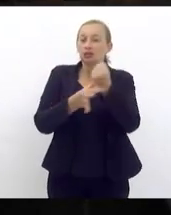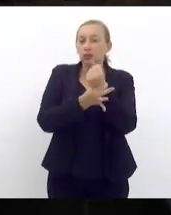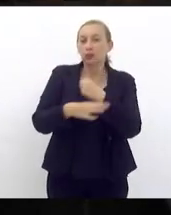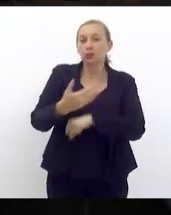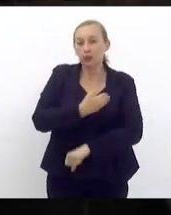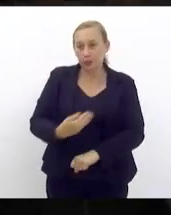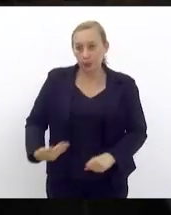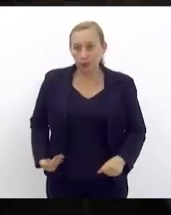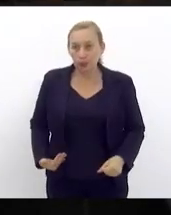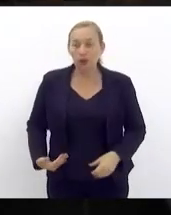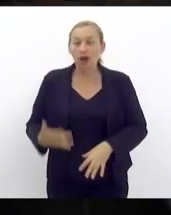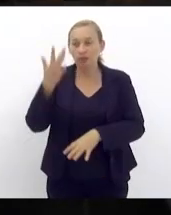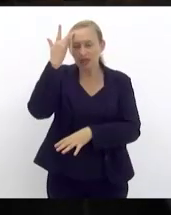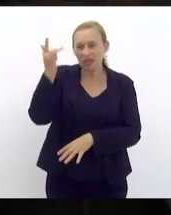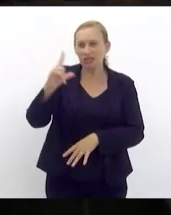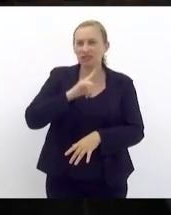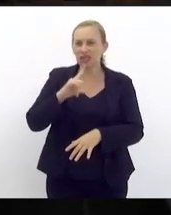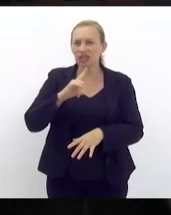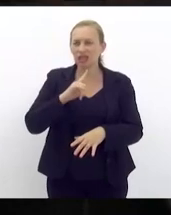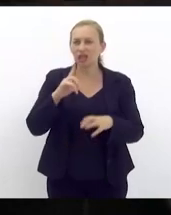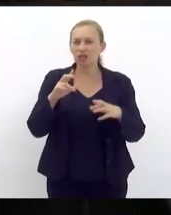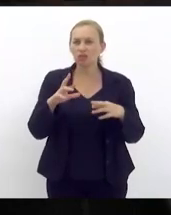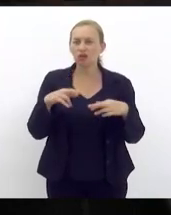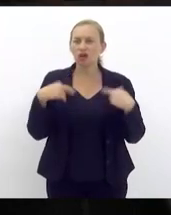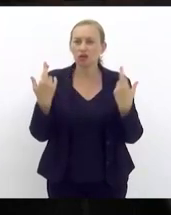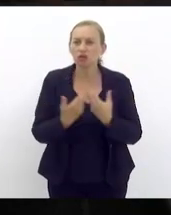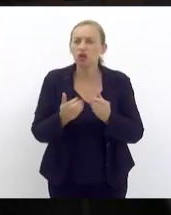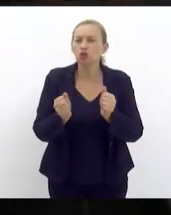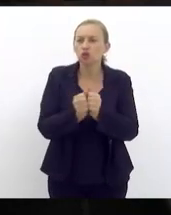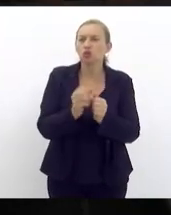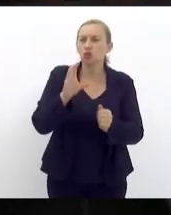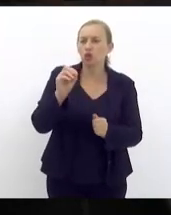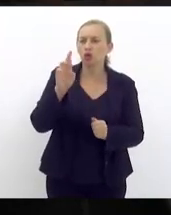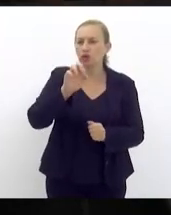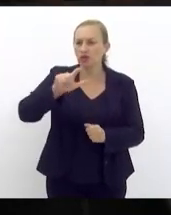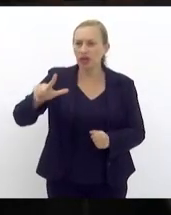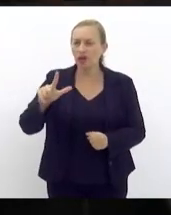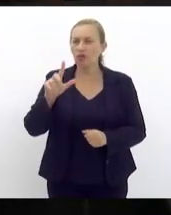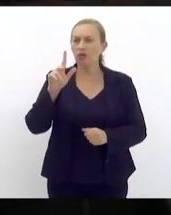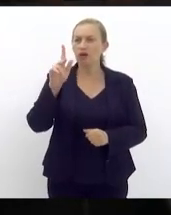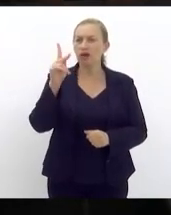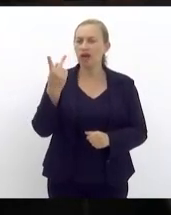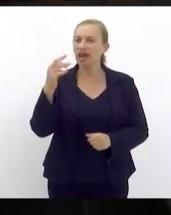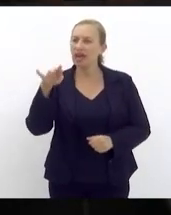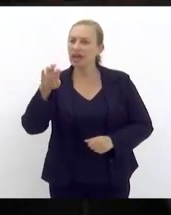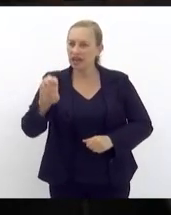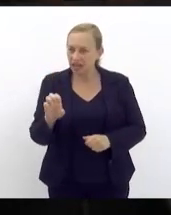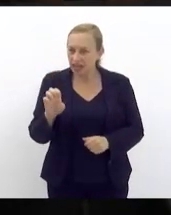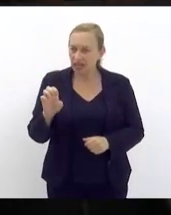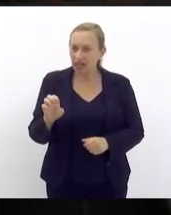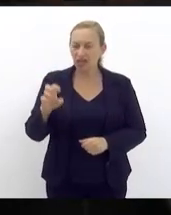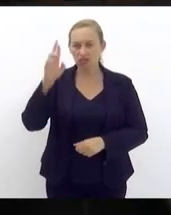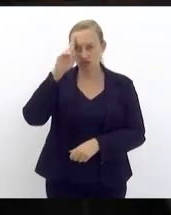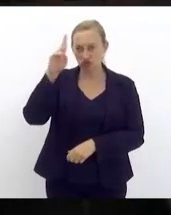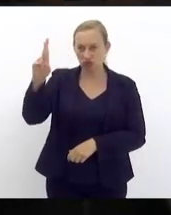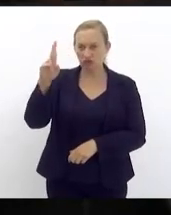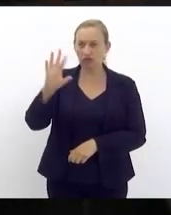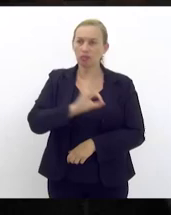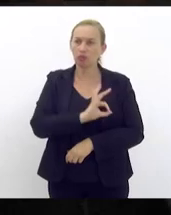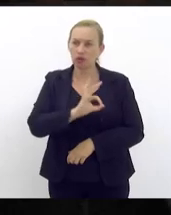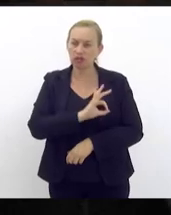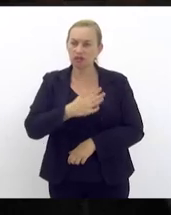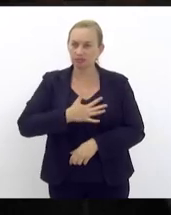eu amanhã terei uma agenda junto ao coronel Henrique que é o comandante geral da polícia militar o secretário